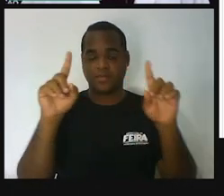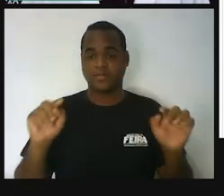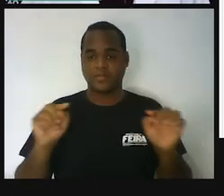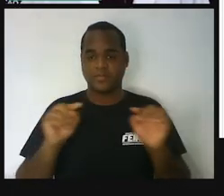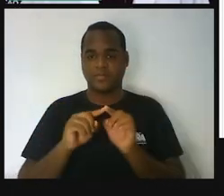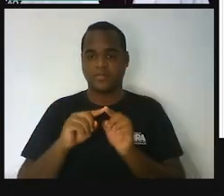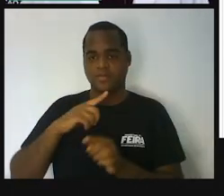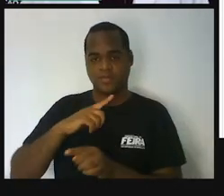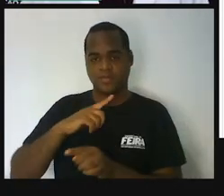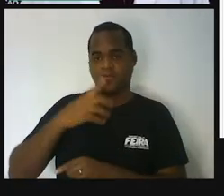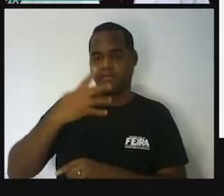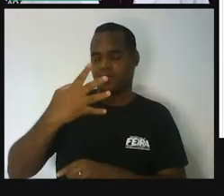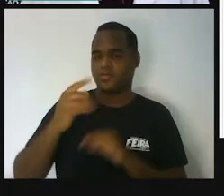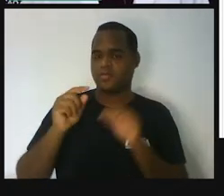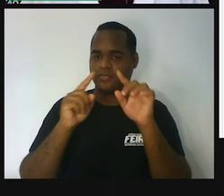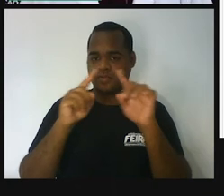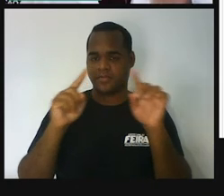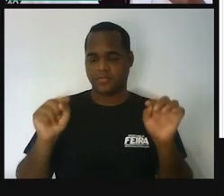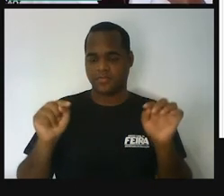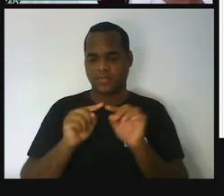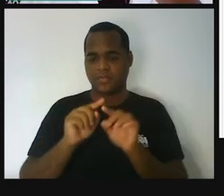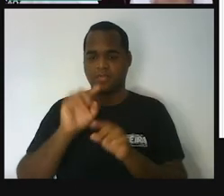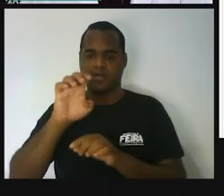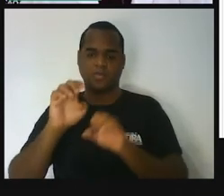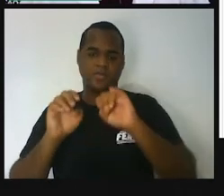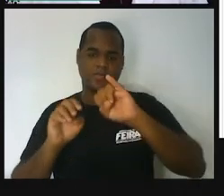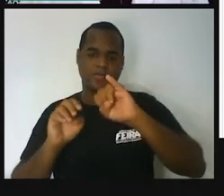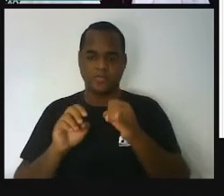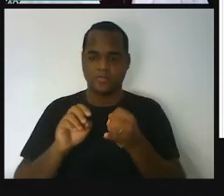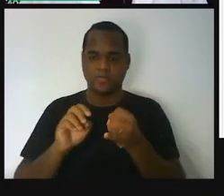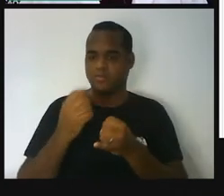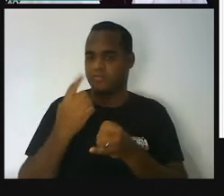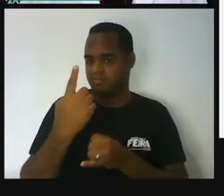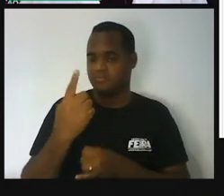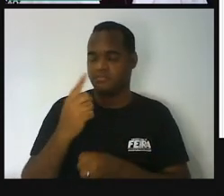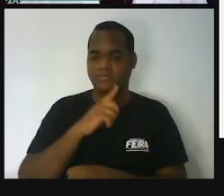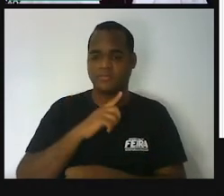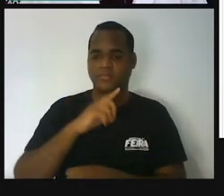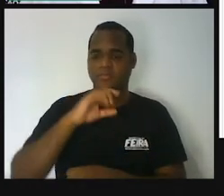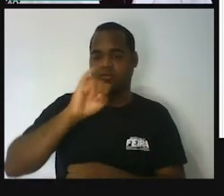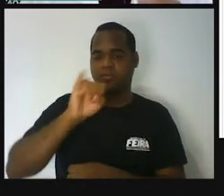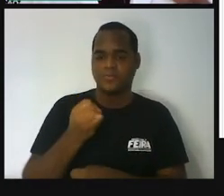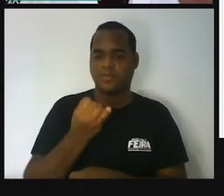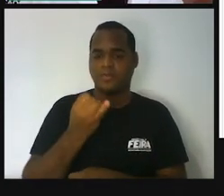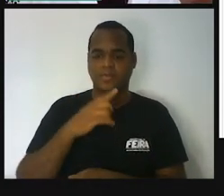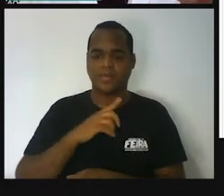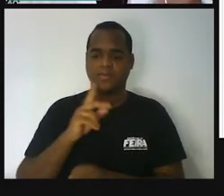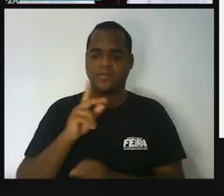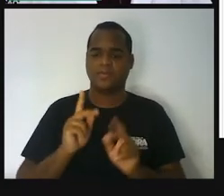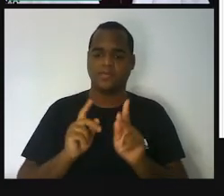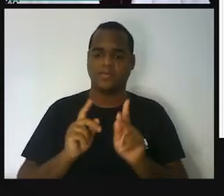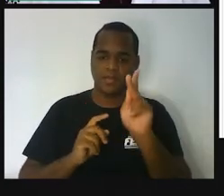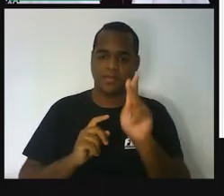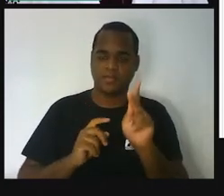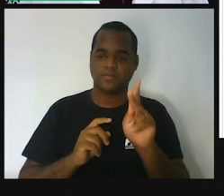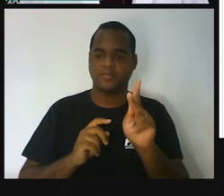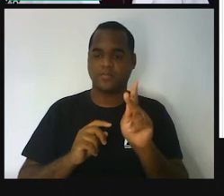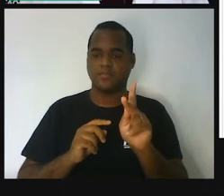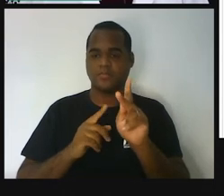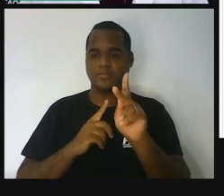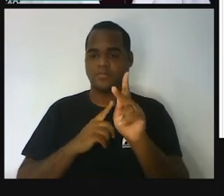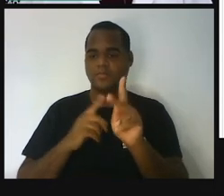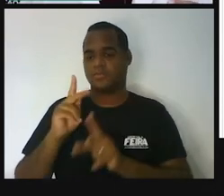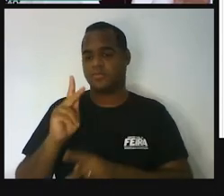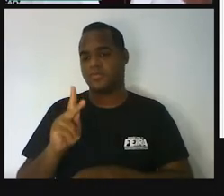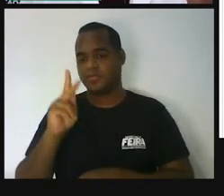lados, ó. Do ponto E até o ponto J é um lado. Do ponto J até o ponto K, dois lados. Do